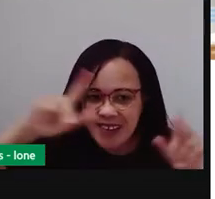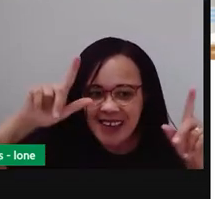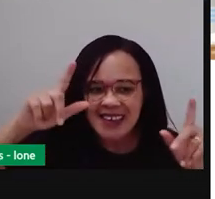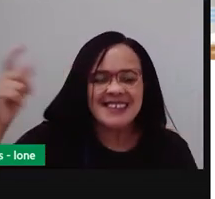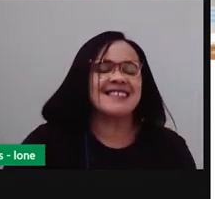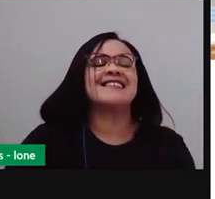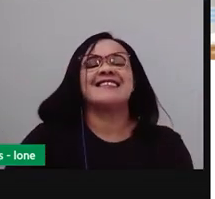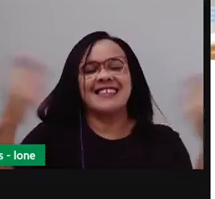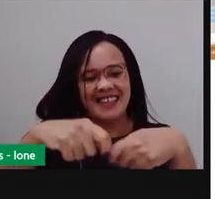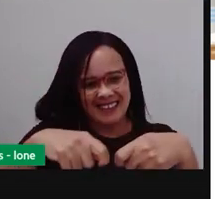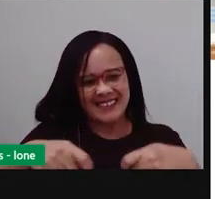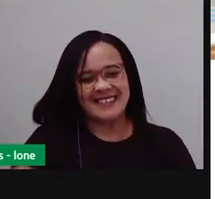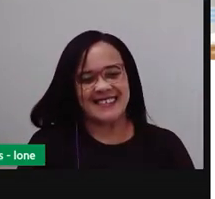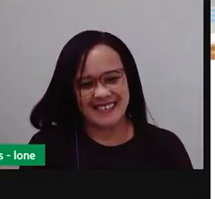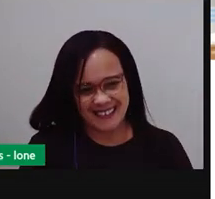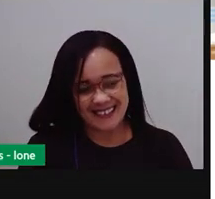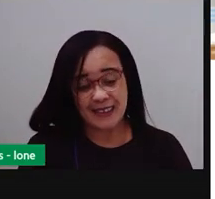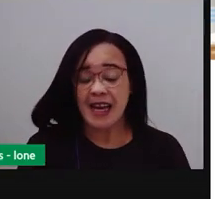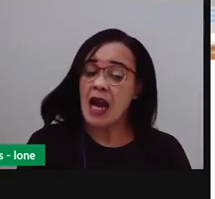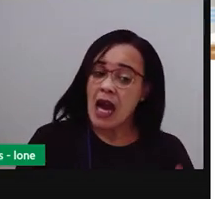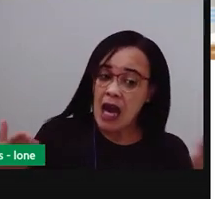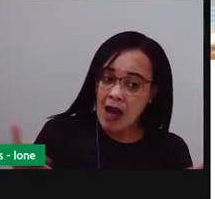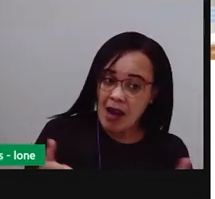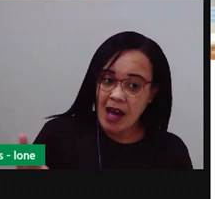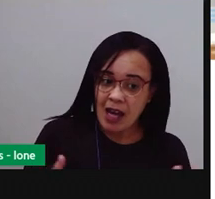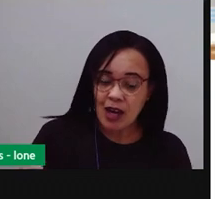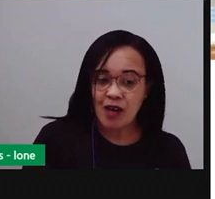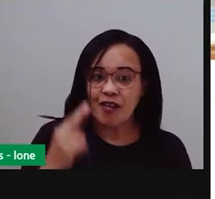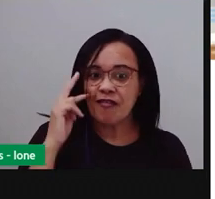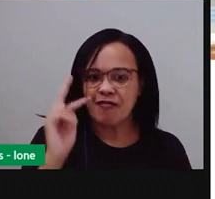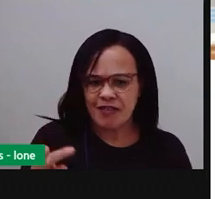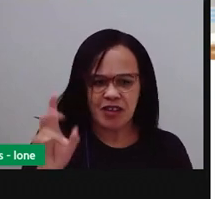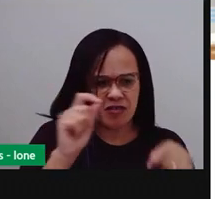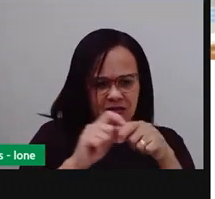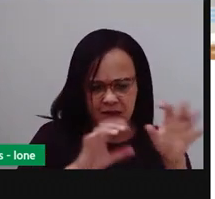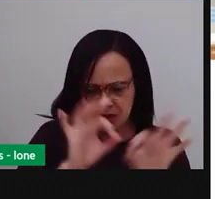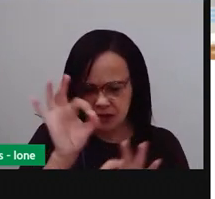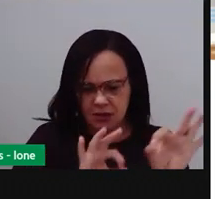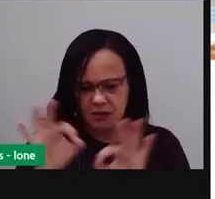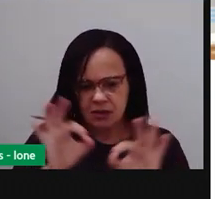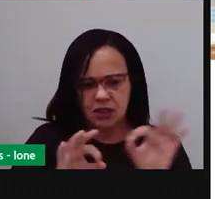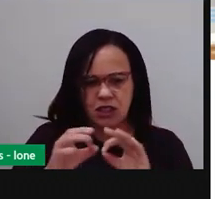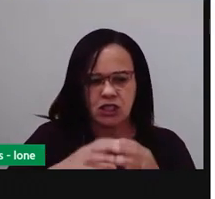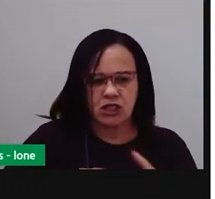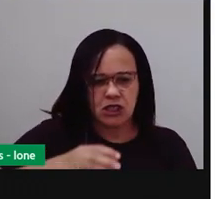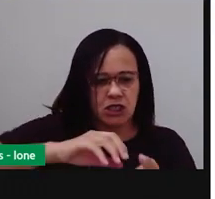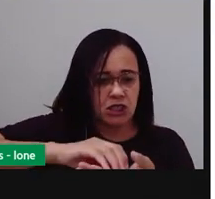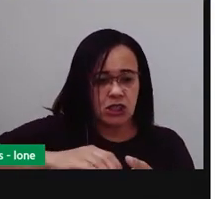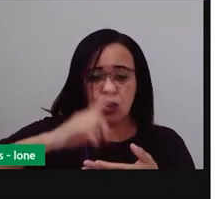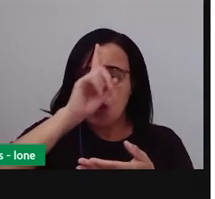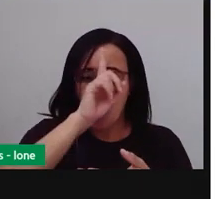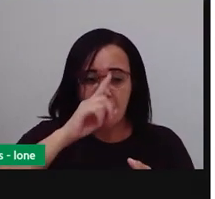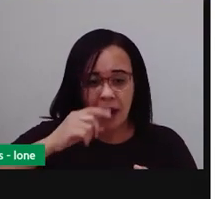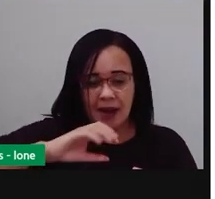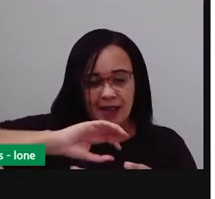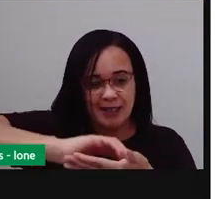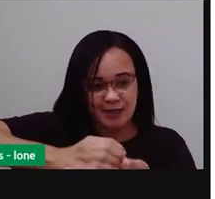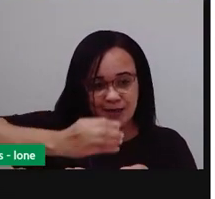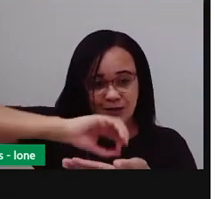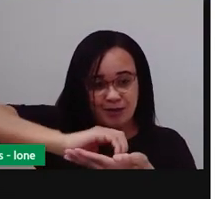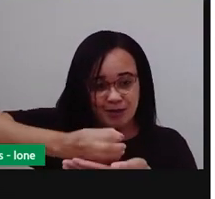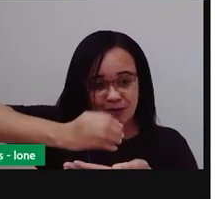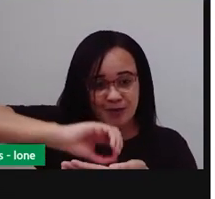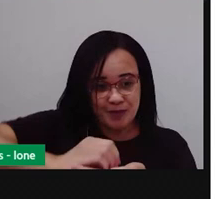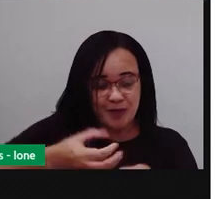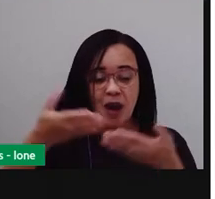Agora, crianças, que vocês já viram aí o modo de preparo dos ingredientes, agora eu vou